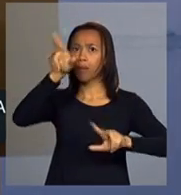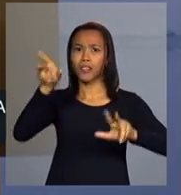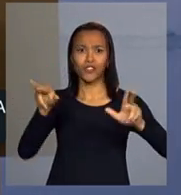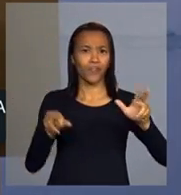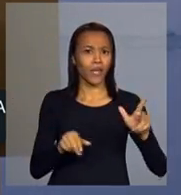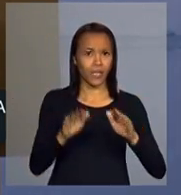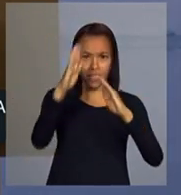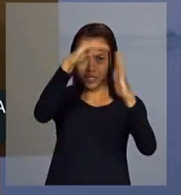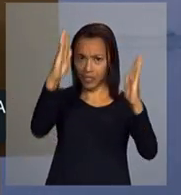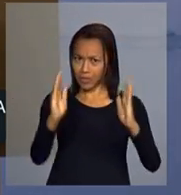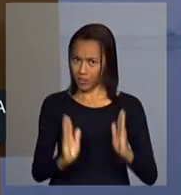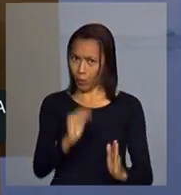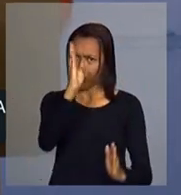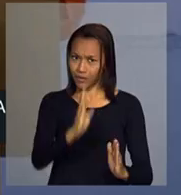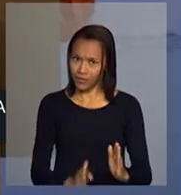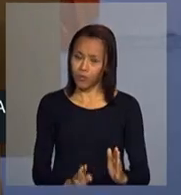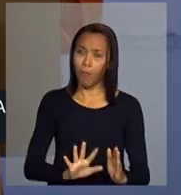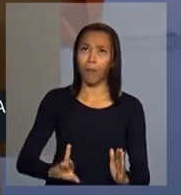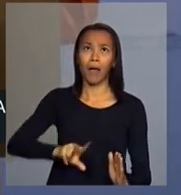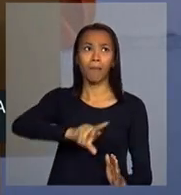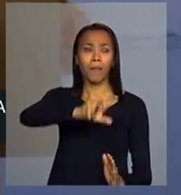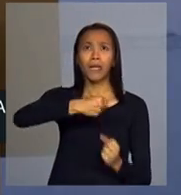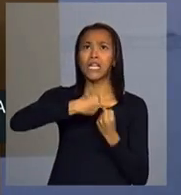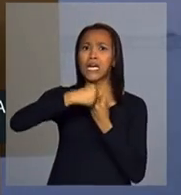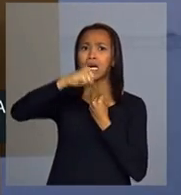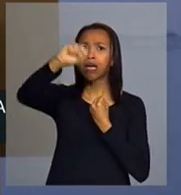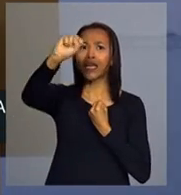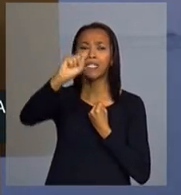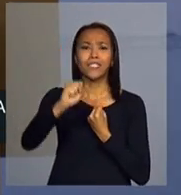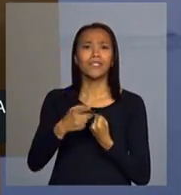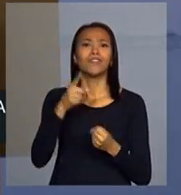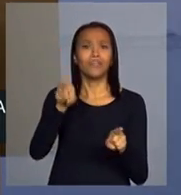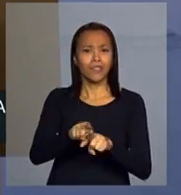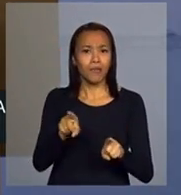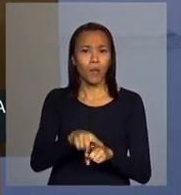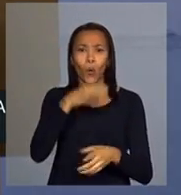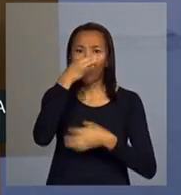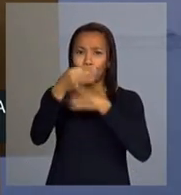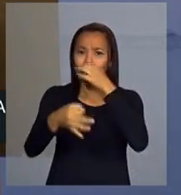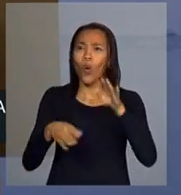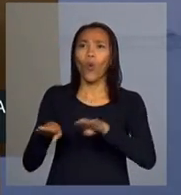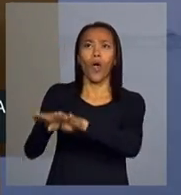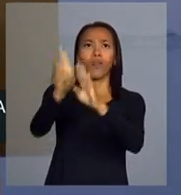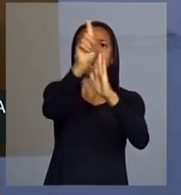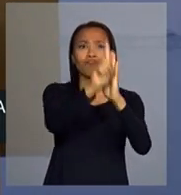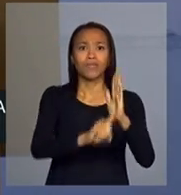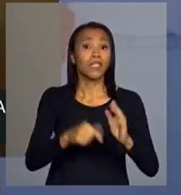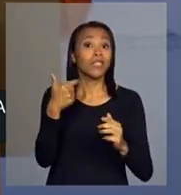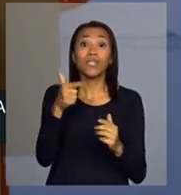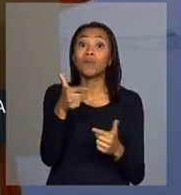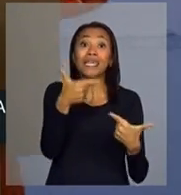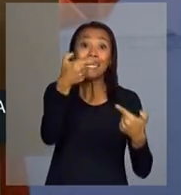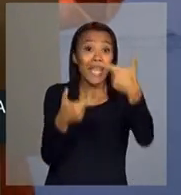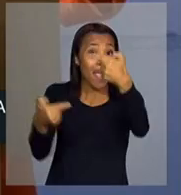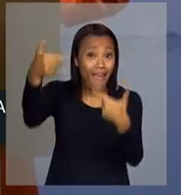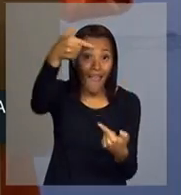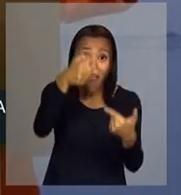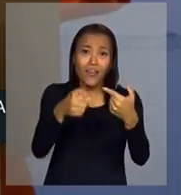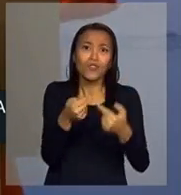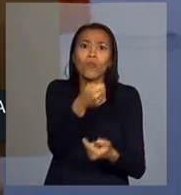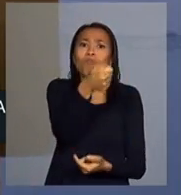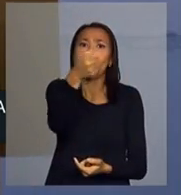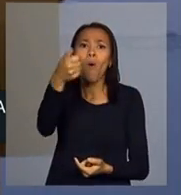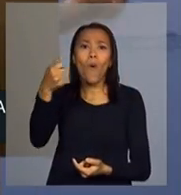diferenças, desse país grande e democrático, desse país sem guerra. Somos uma das poucas